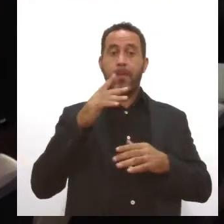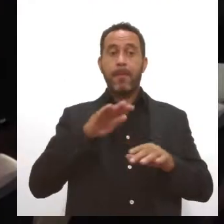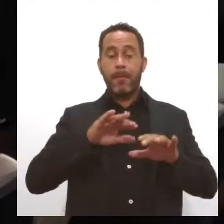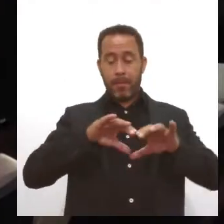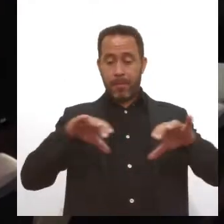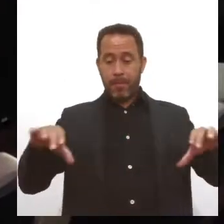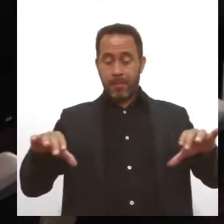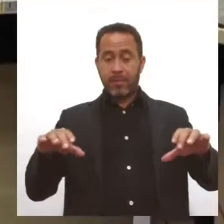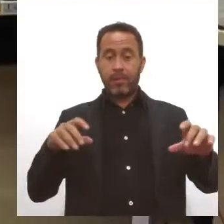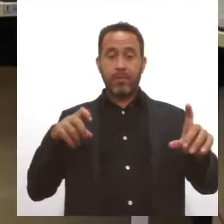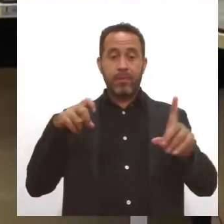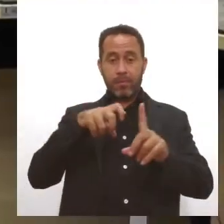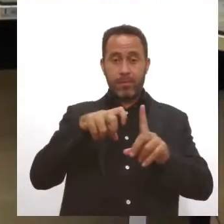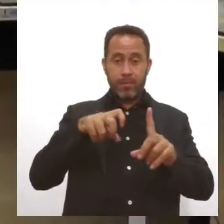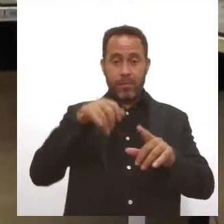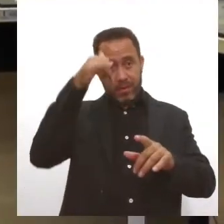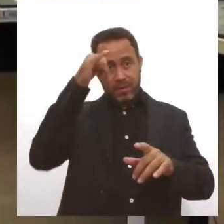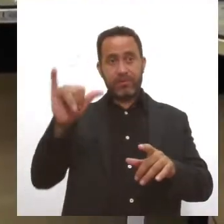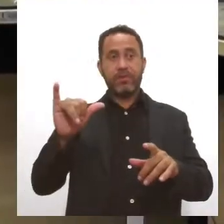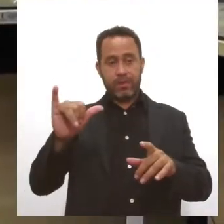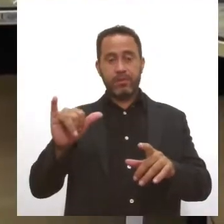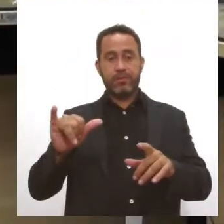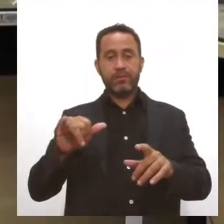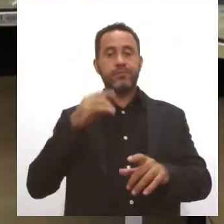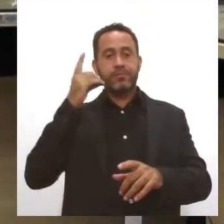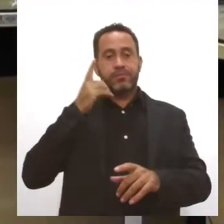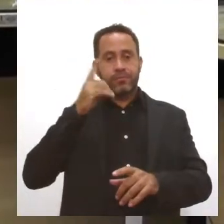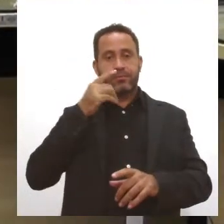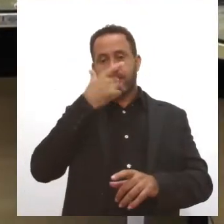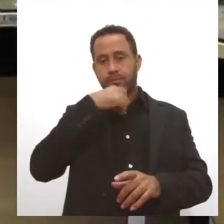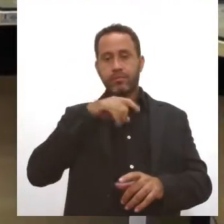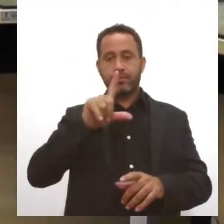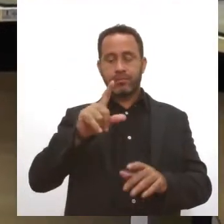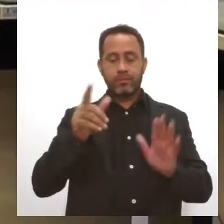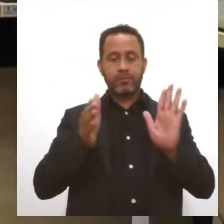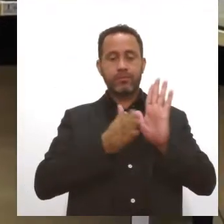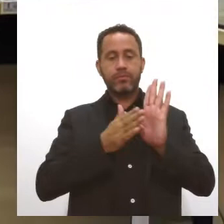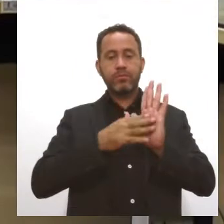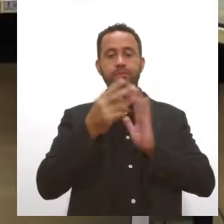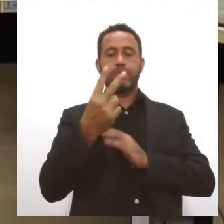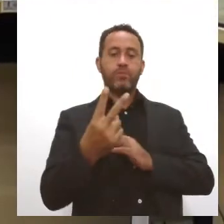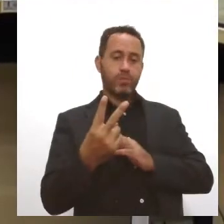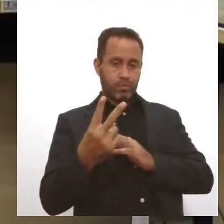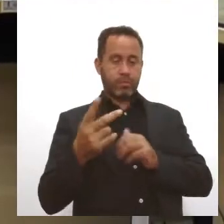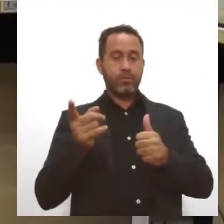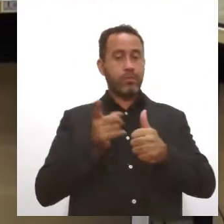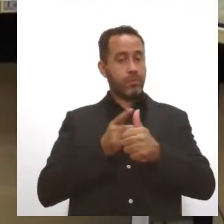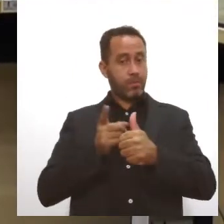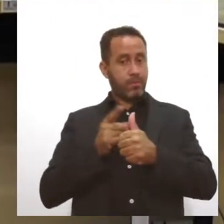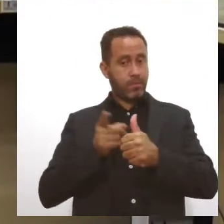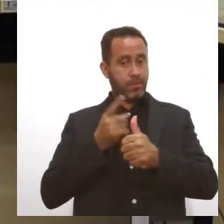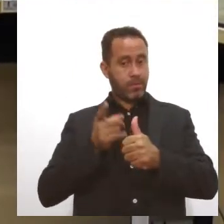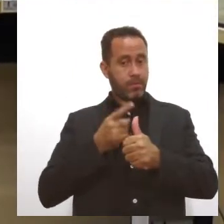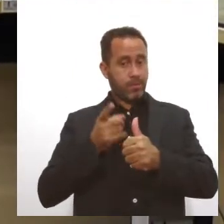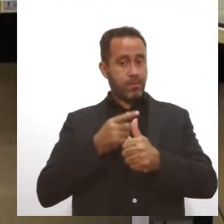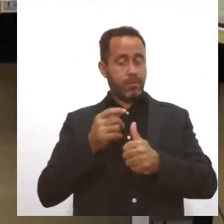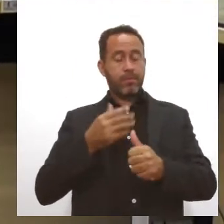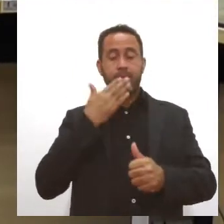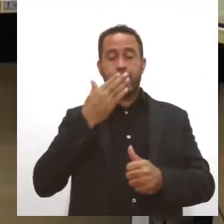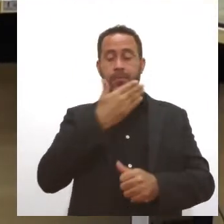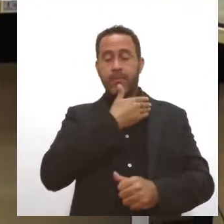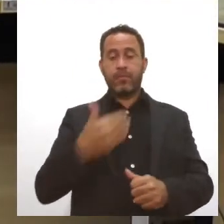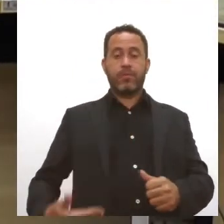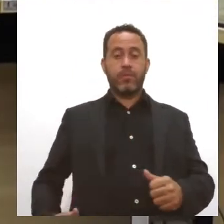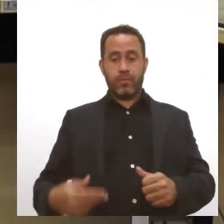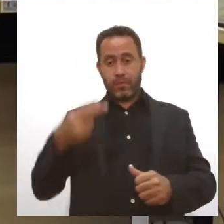acidentes no local. Já o deputado Luciano Bispo apresentou duas indicações. Em uma, ele solicita ao governador do Estado